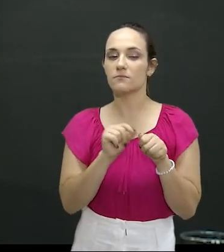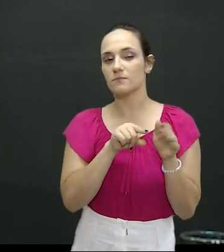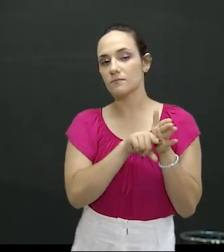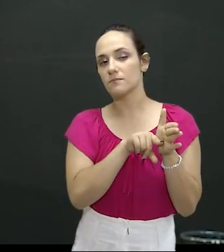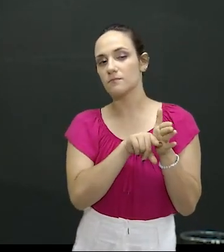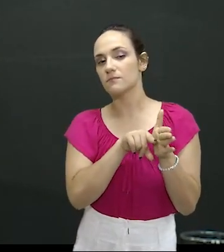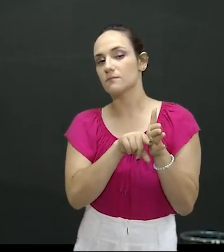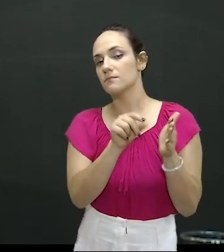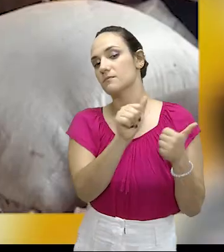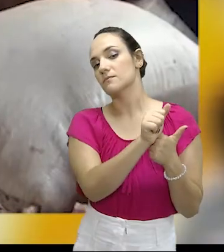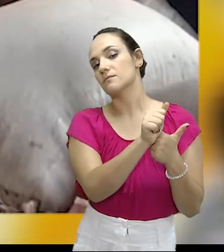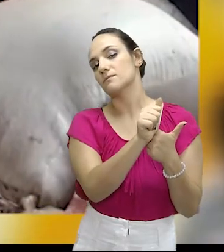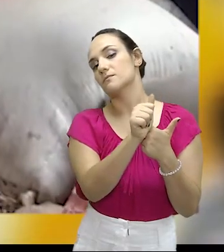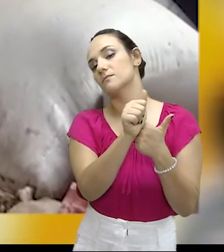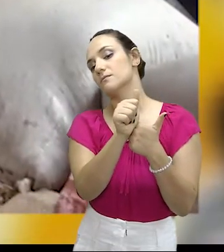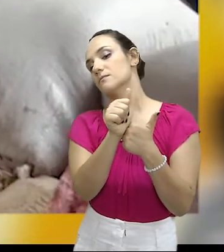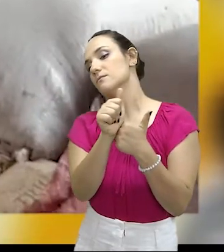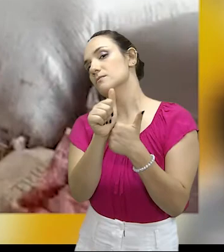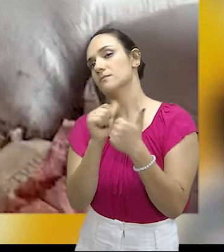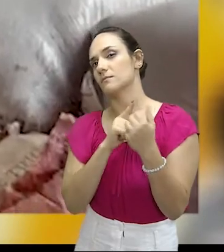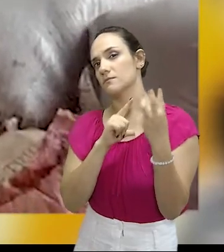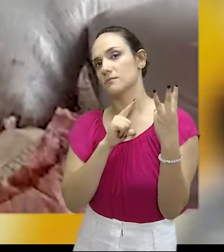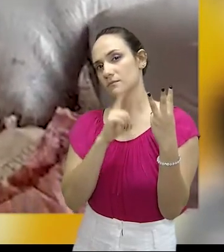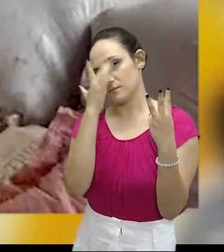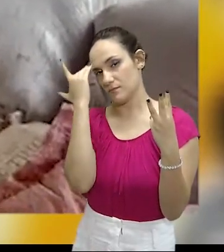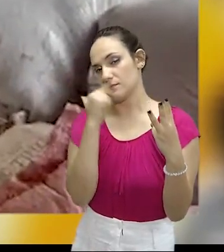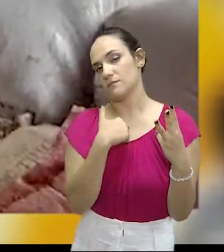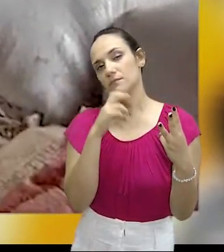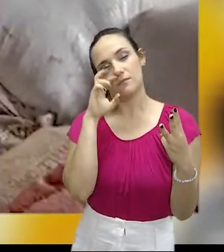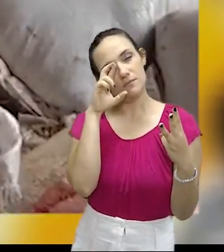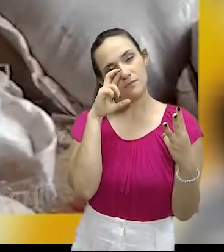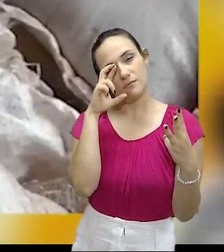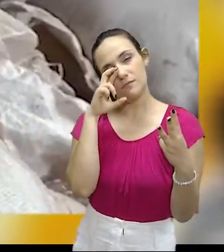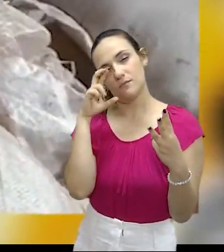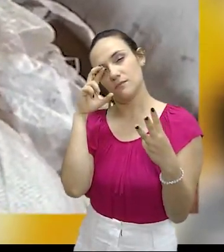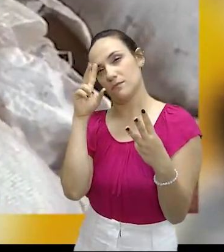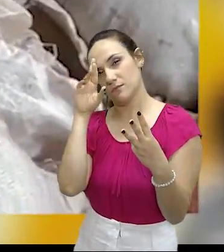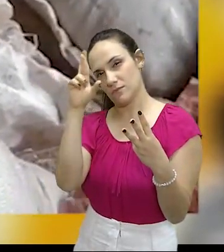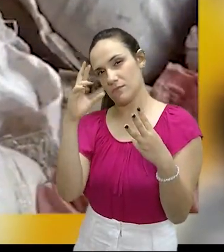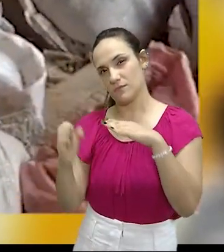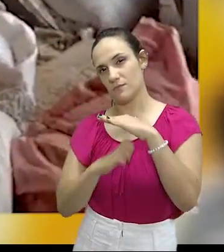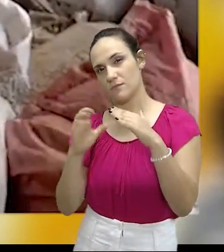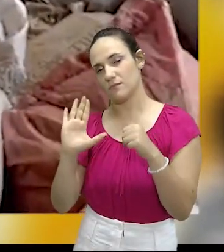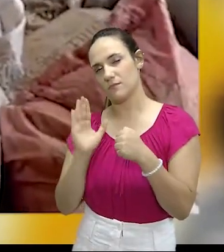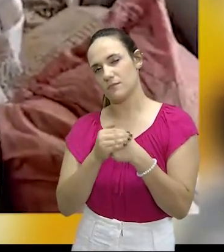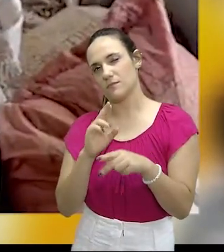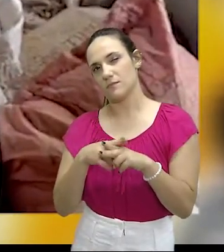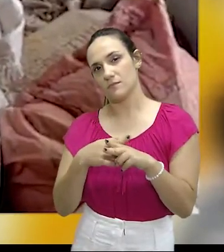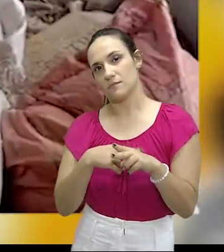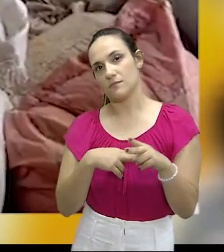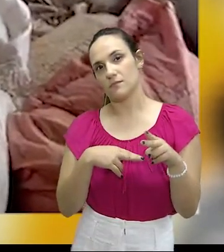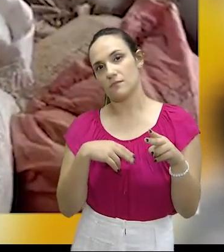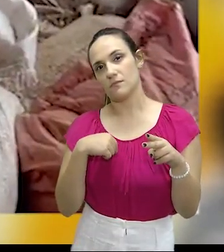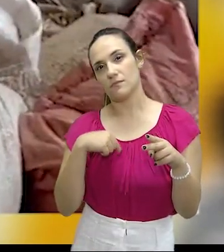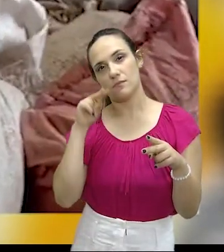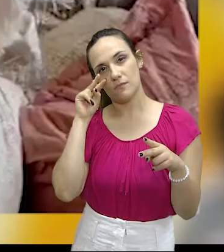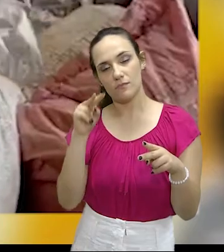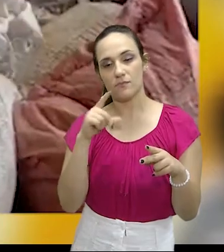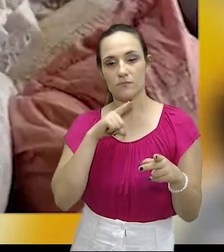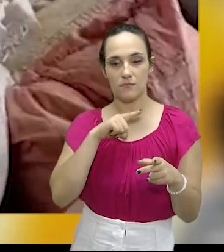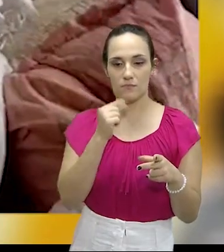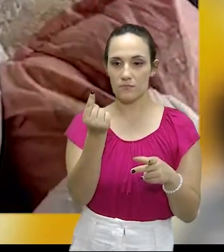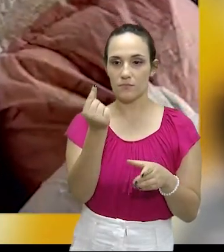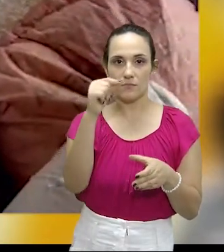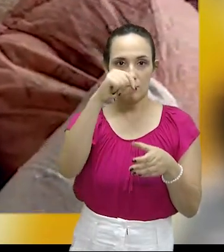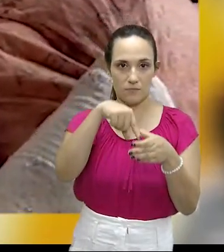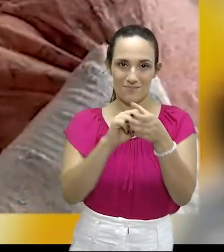e havia três pessoas, inclusive o proprietário da empresa estava no local no momento. Embaixo de sacos de sementes de girassol,